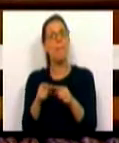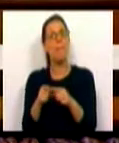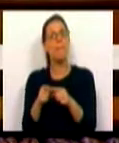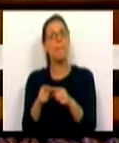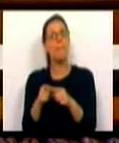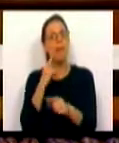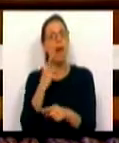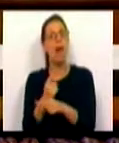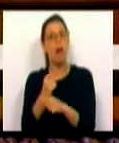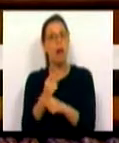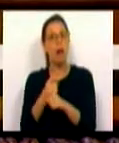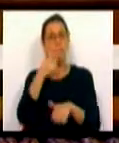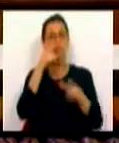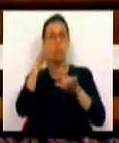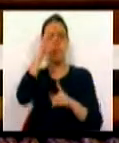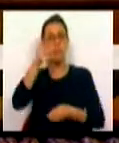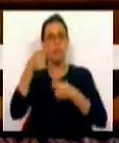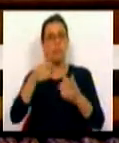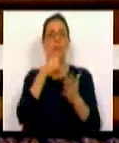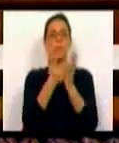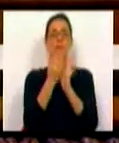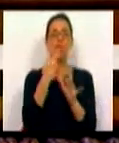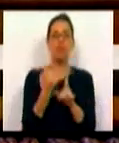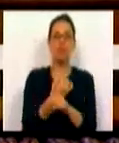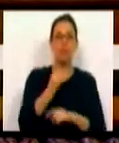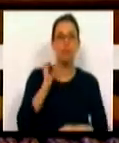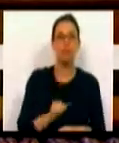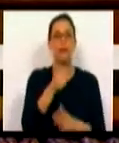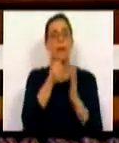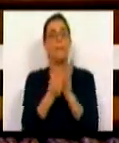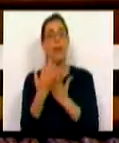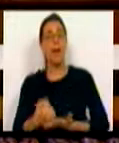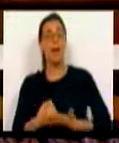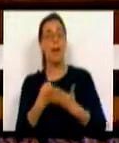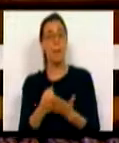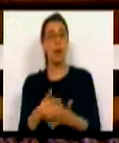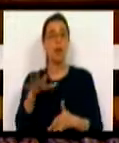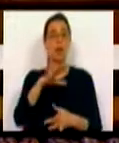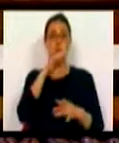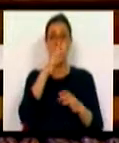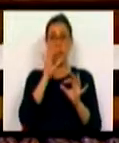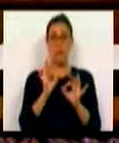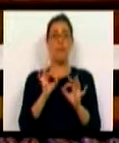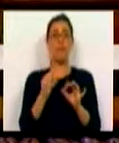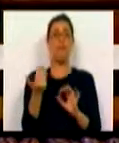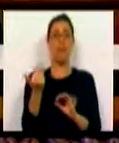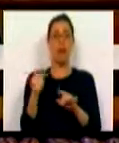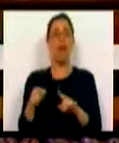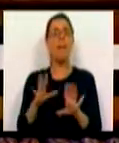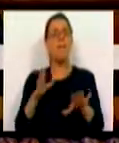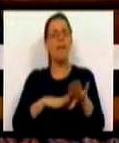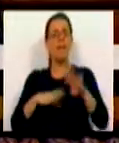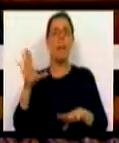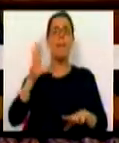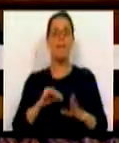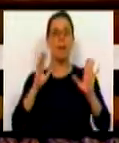para manter as populações rurais, como as medidas agroambientais, as medidas de apoio para as zonas desfavorecidas. Mas é preciso ir